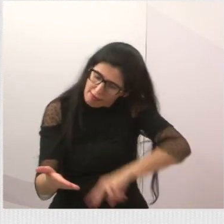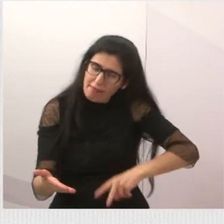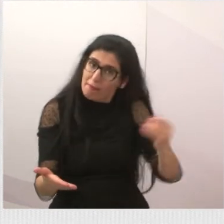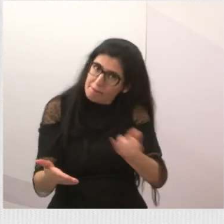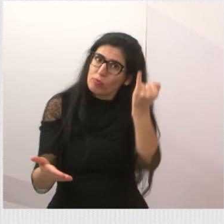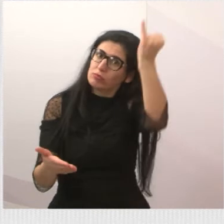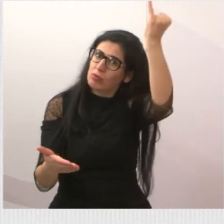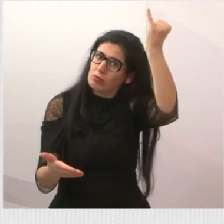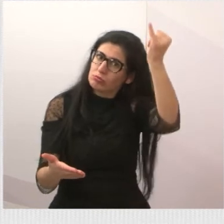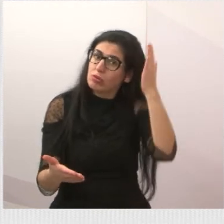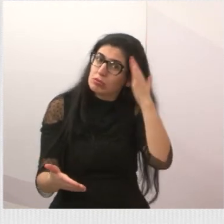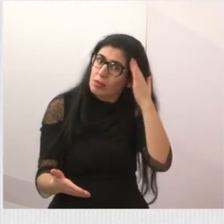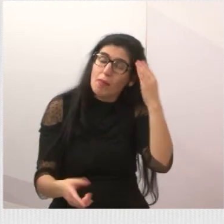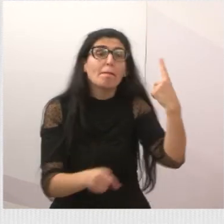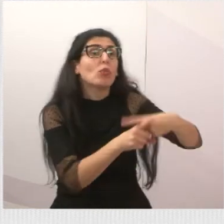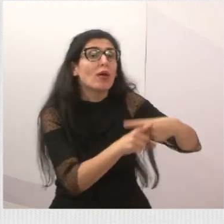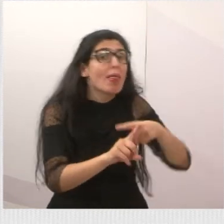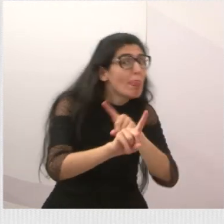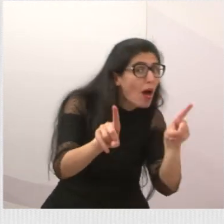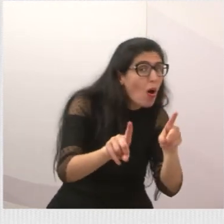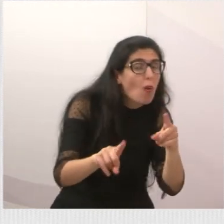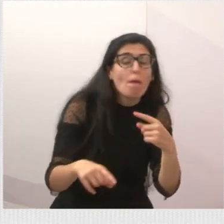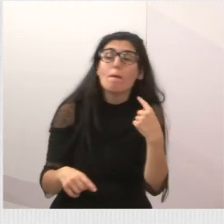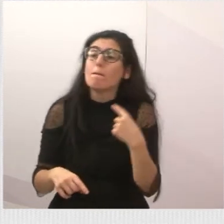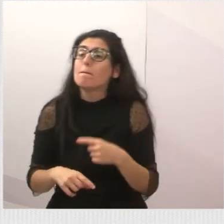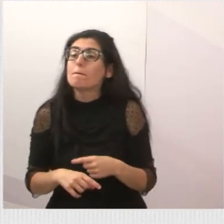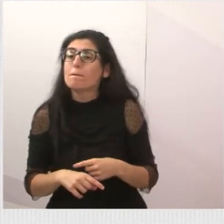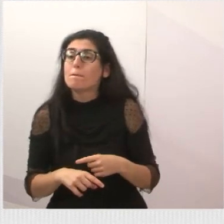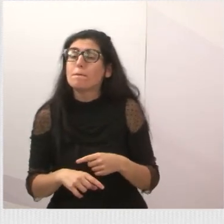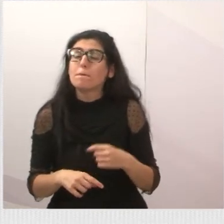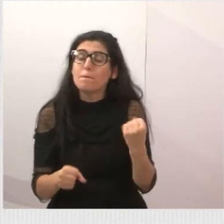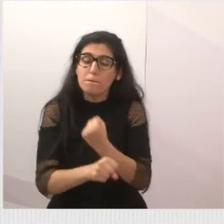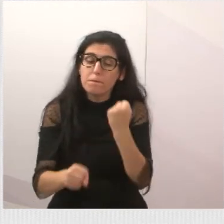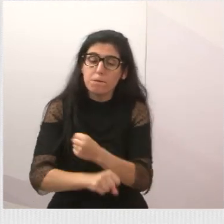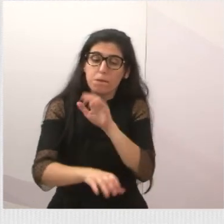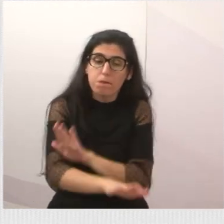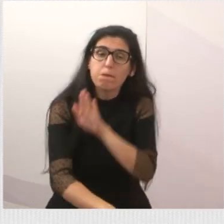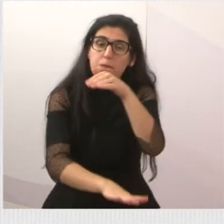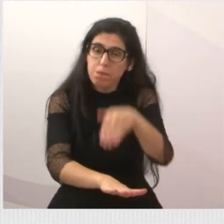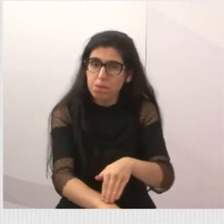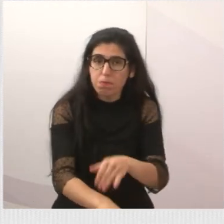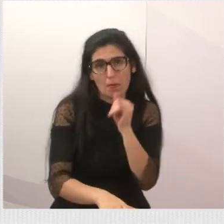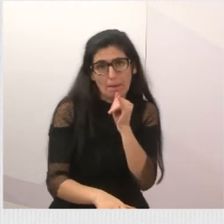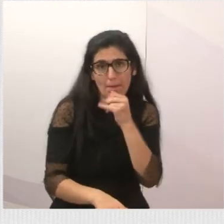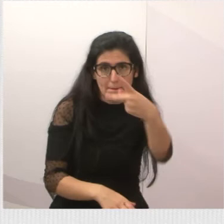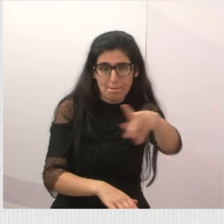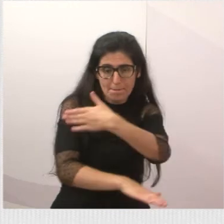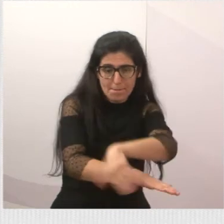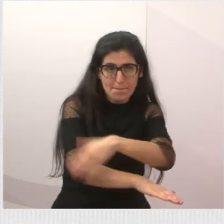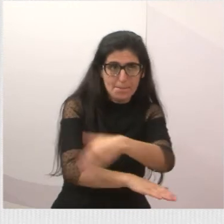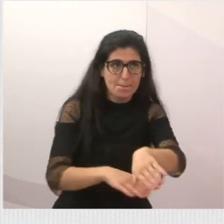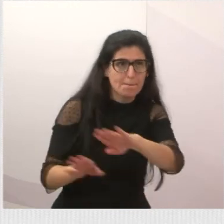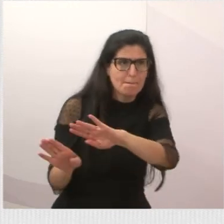Solicitamos a limpeza da praça localizada na Rua Odete e a Rua Bartolomeu Fernandes Faria no centro.